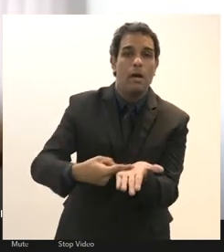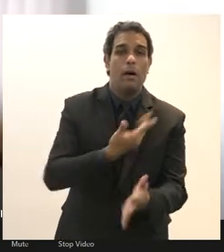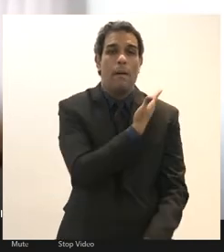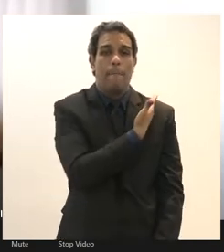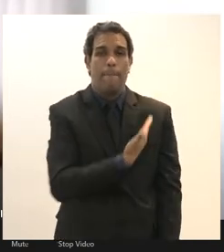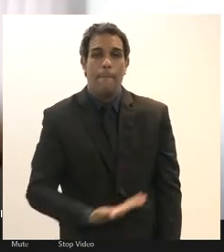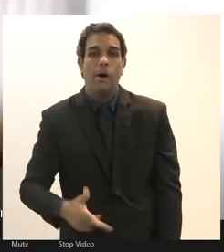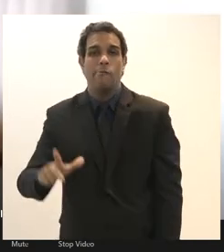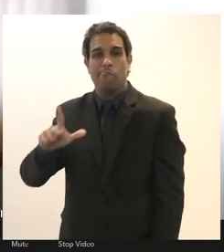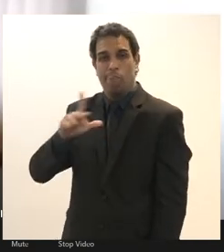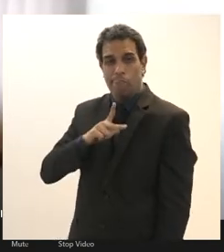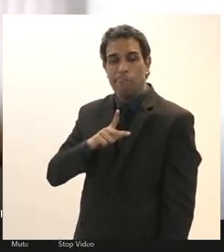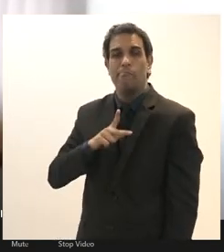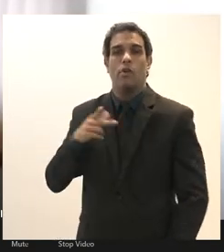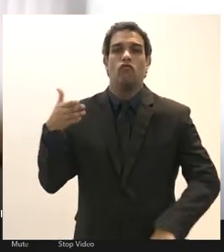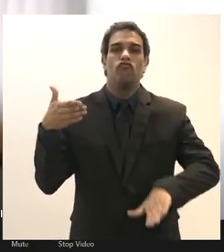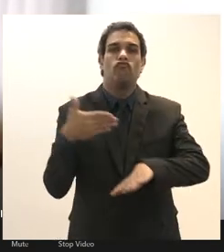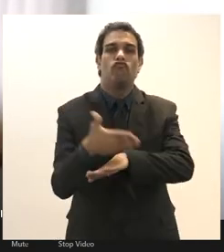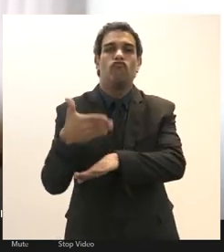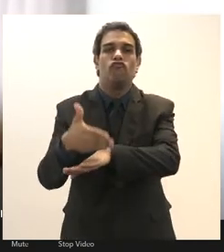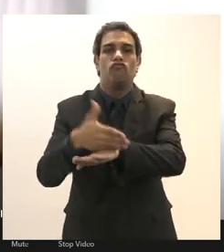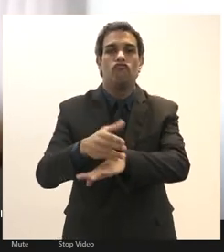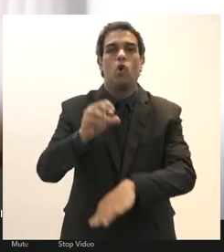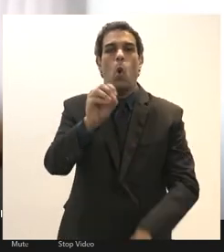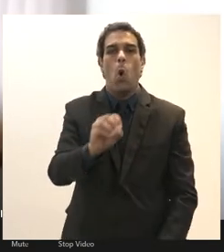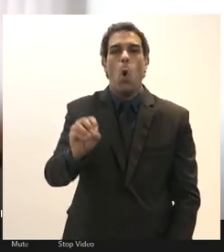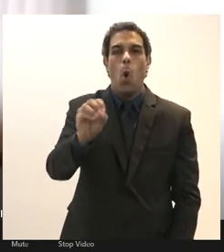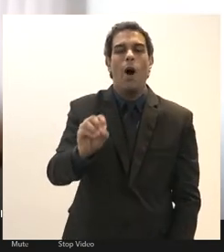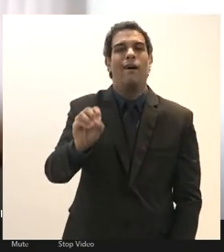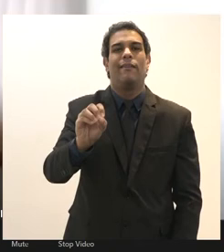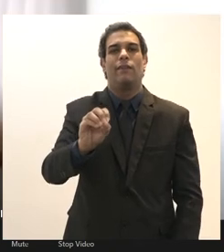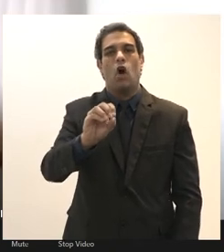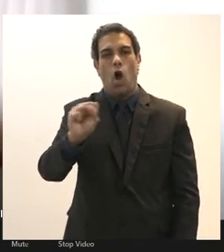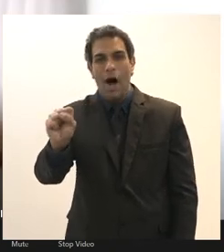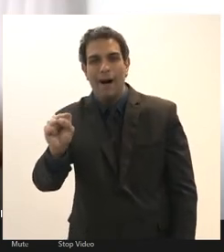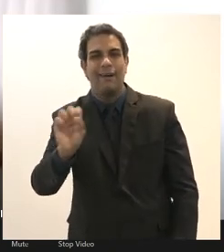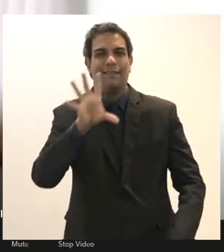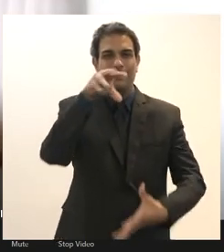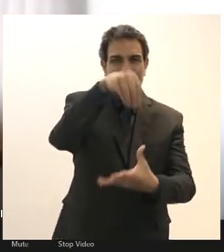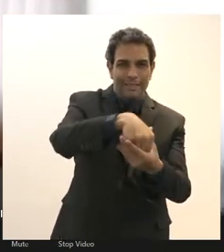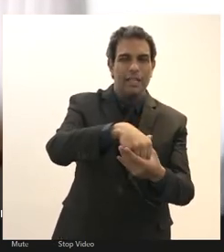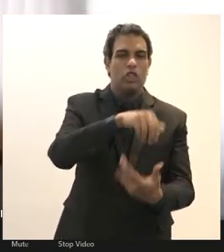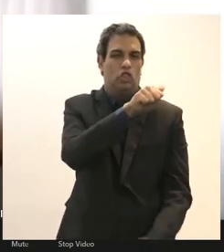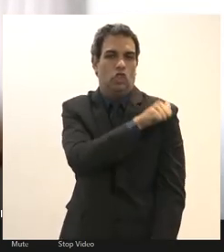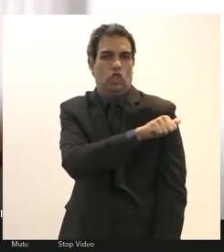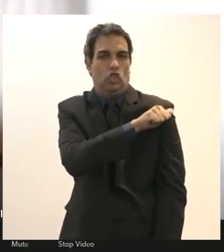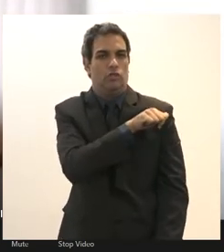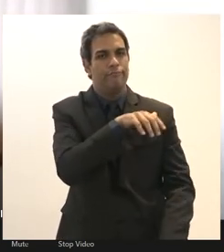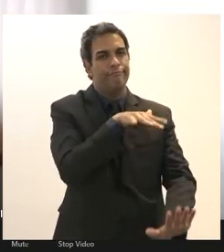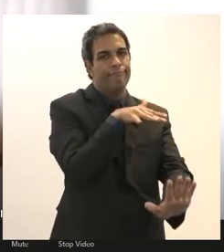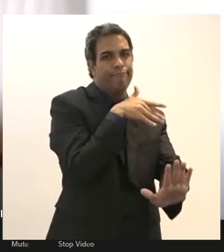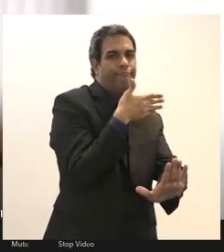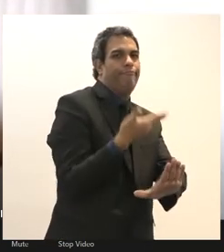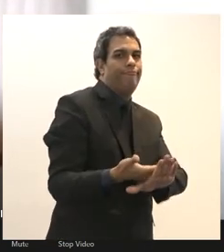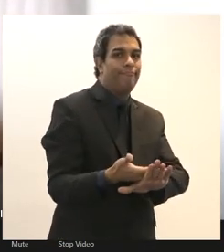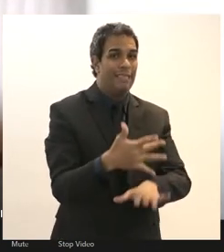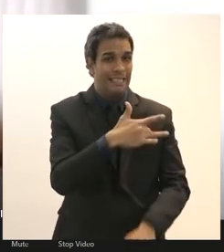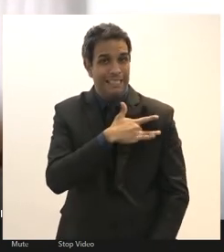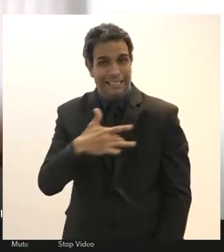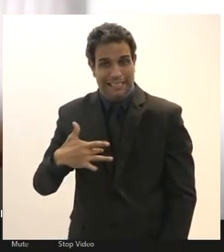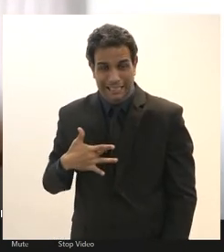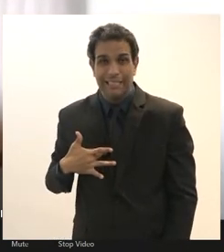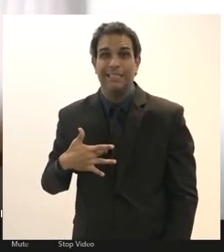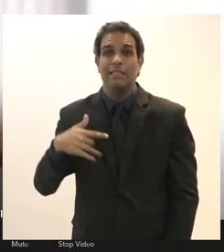entradas de ONGs de OSCIP de OS que nós temos no Estado do Rio de Janeiro infelizmente na saúde pública